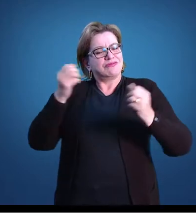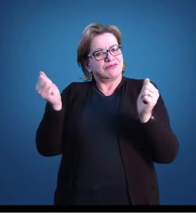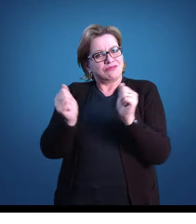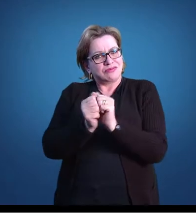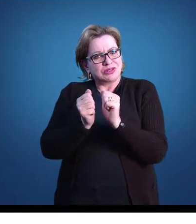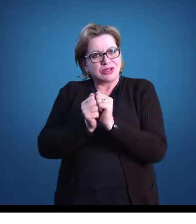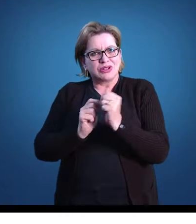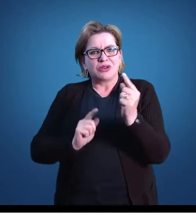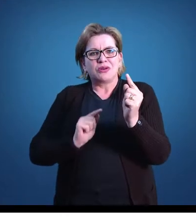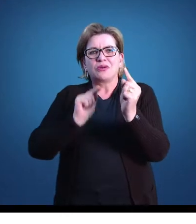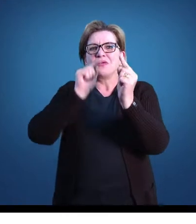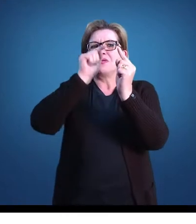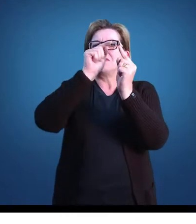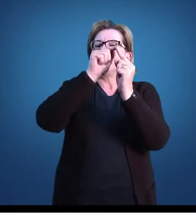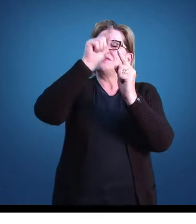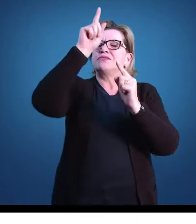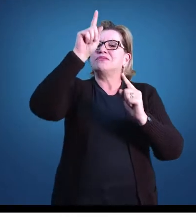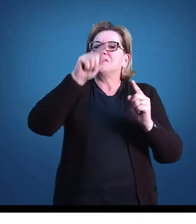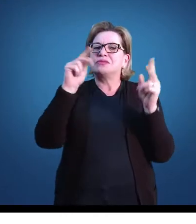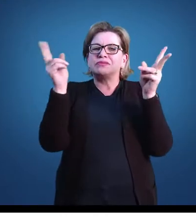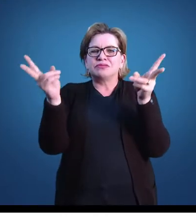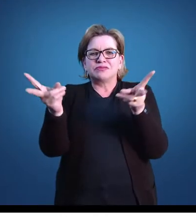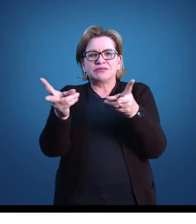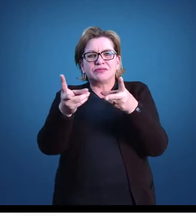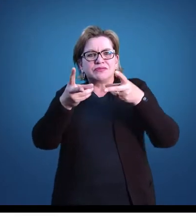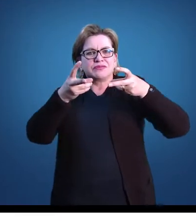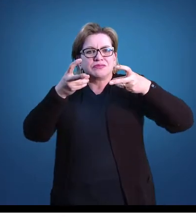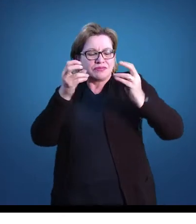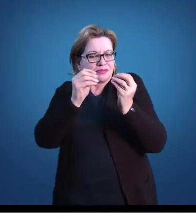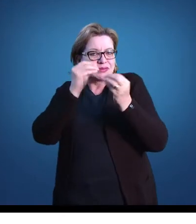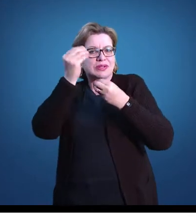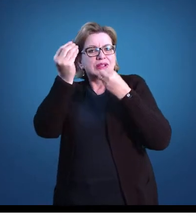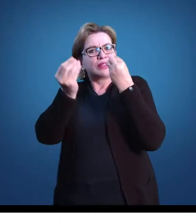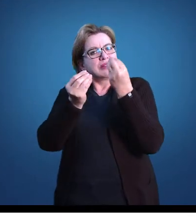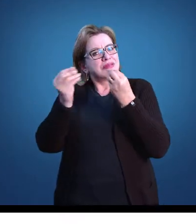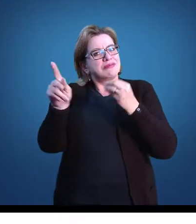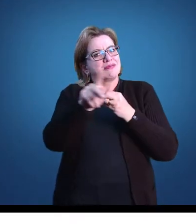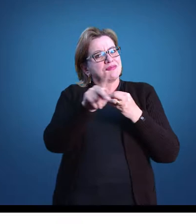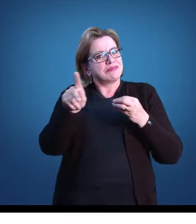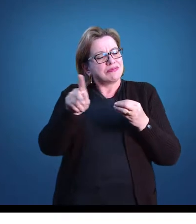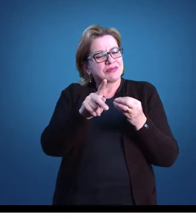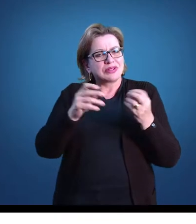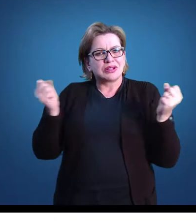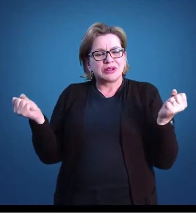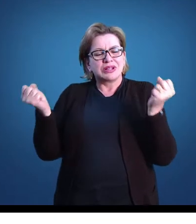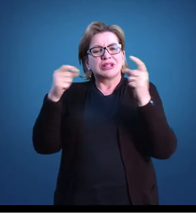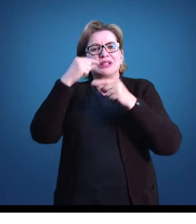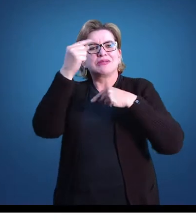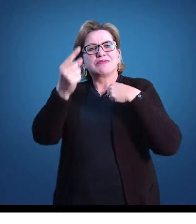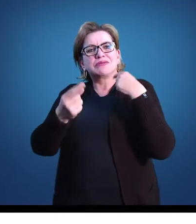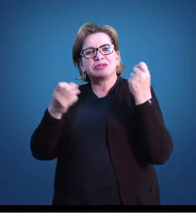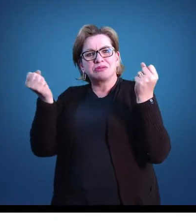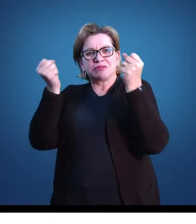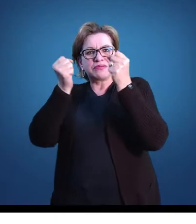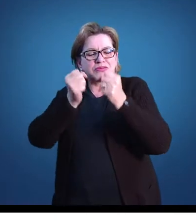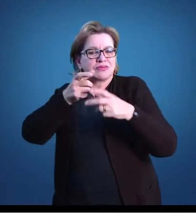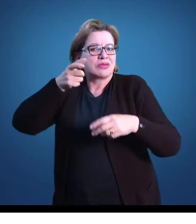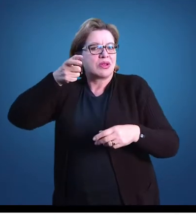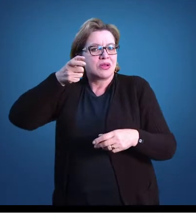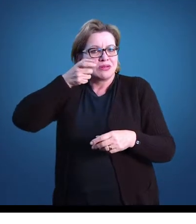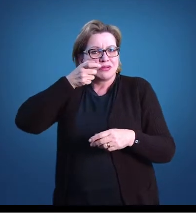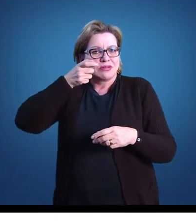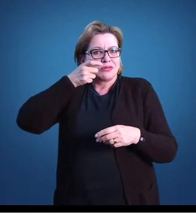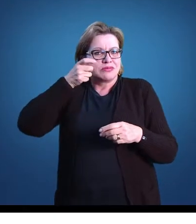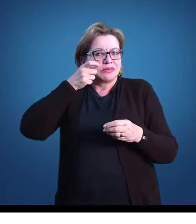o objetivo desses resultados da avaliação formativa é fazer com que os professores, eles possam observar